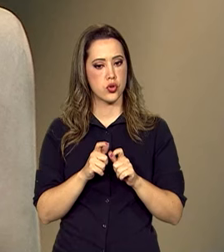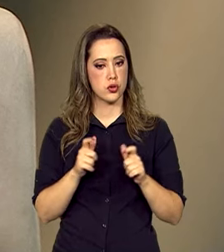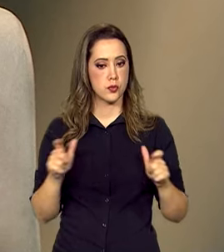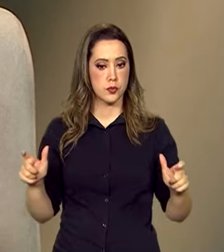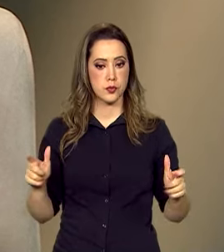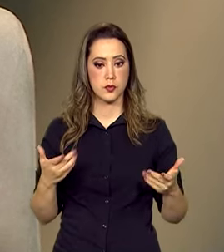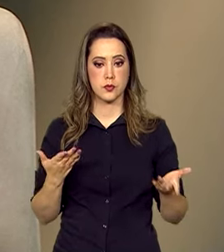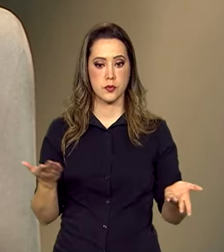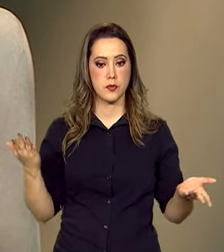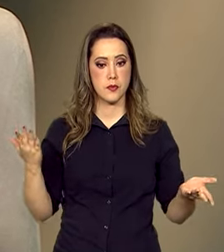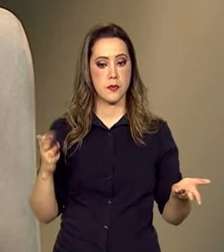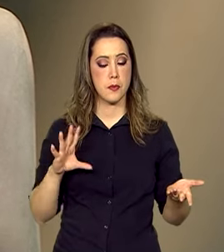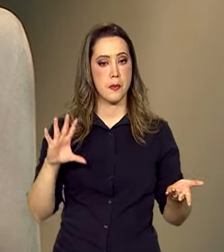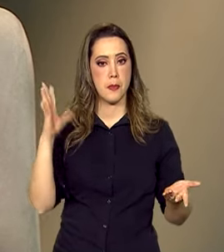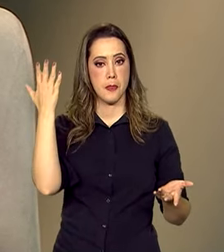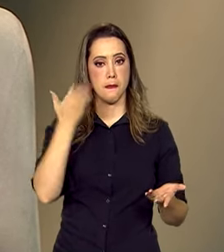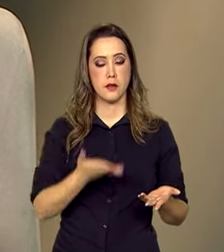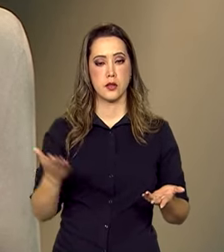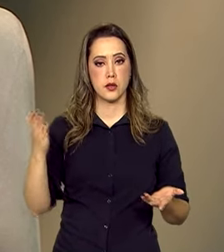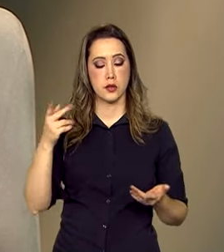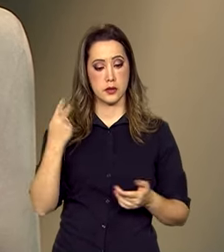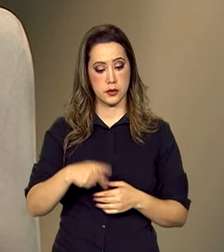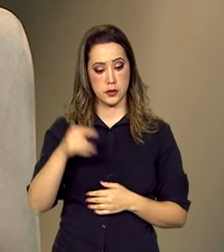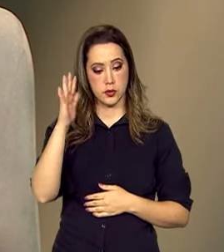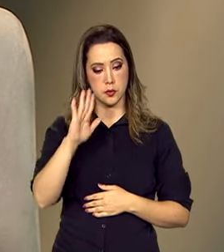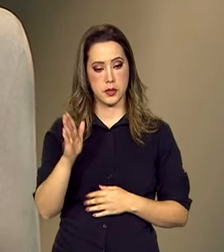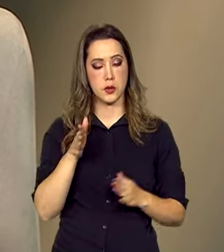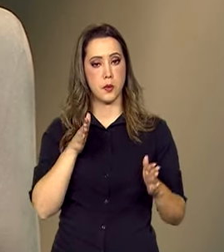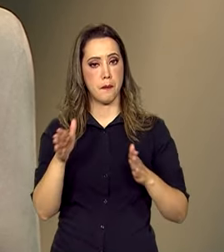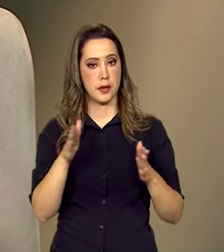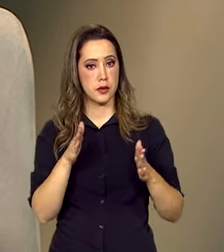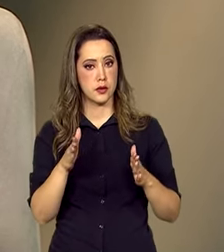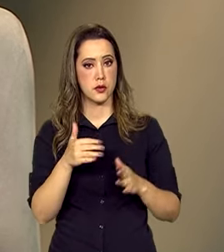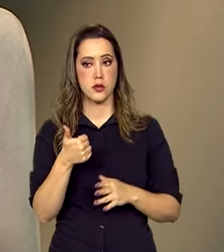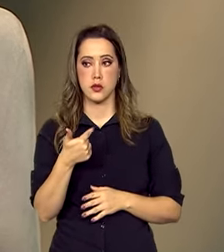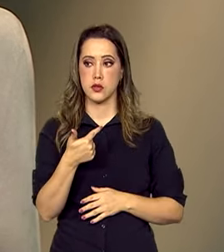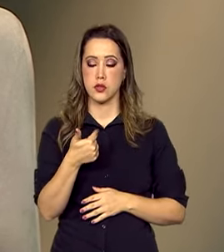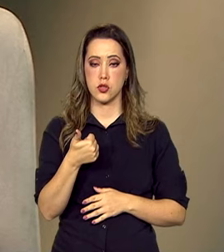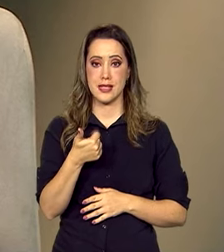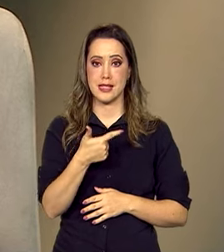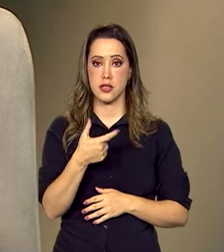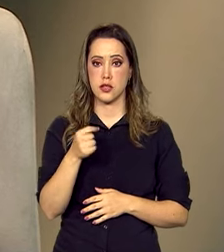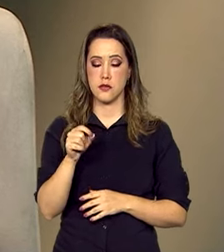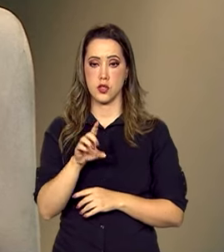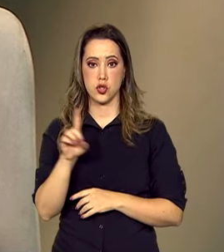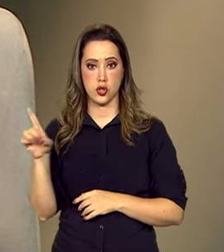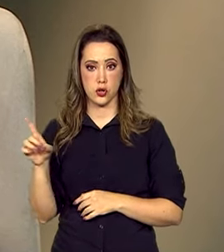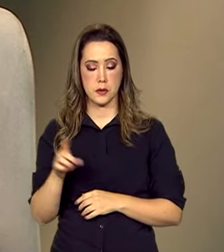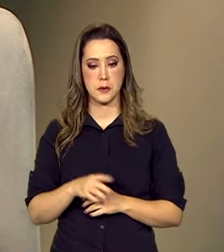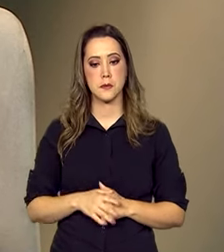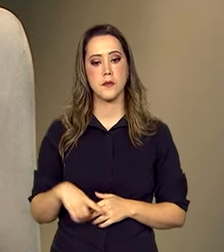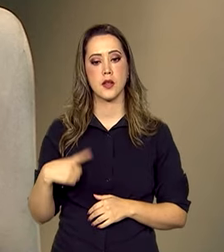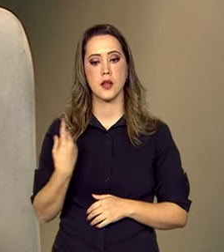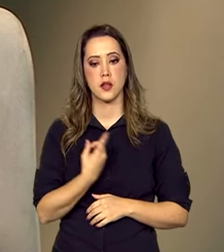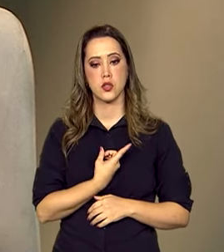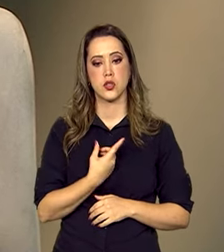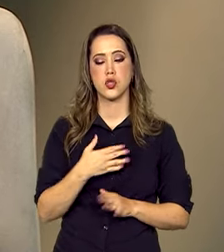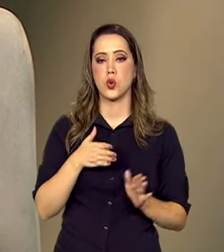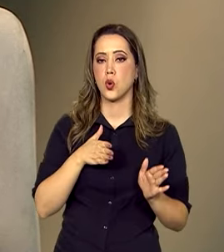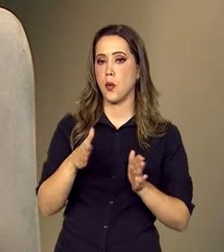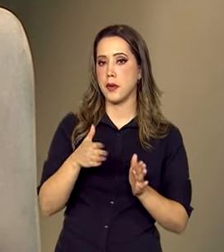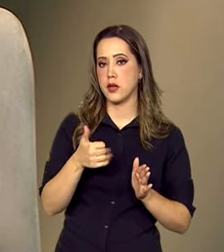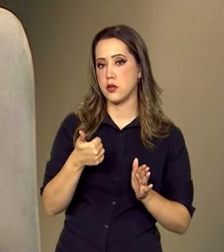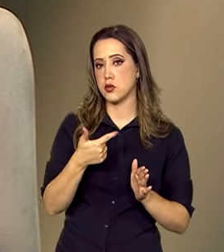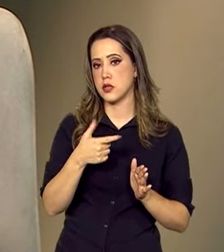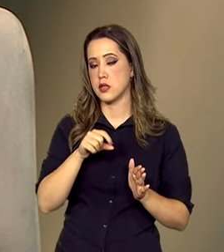né? Que venham a ocorrer no Brasil durante um período de 120 dias, né? Nós colocamos 120 dias